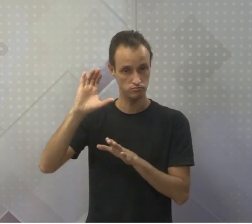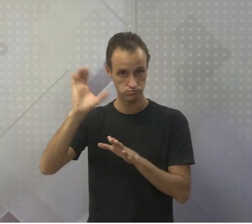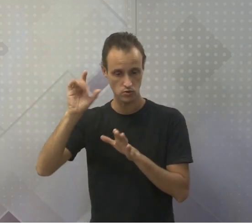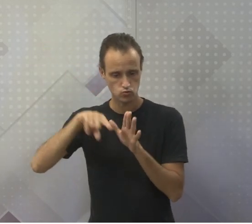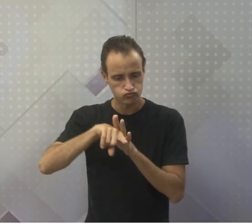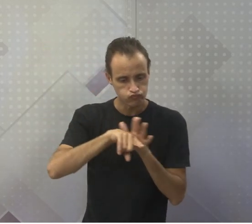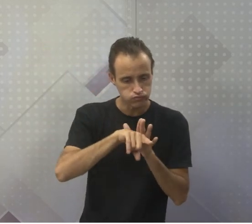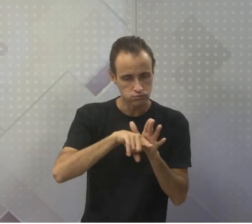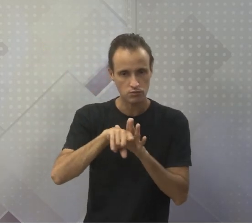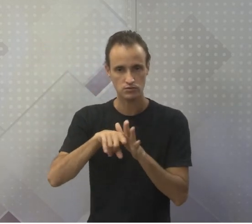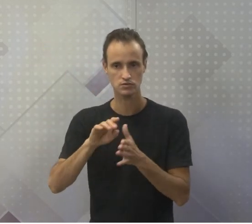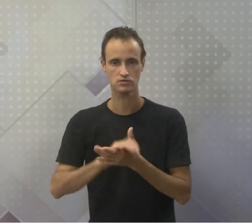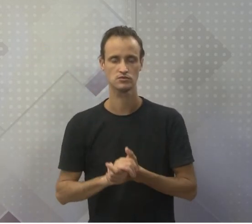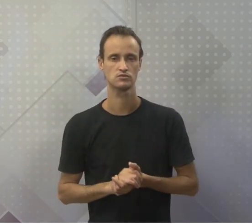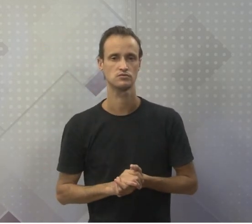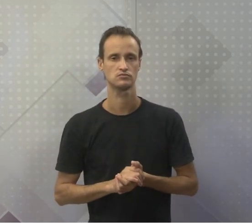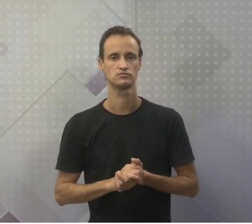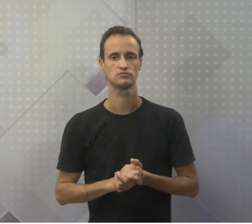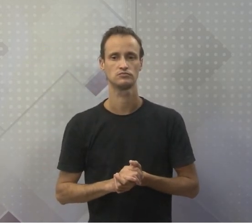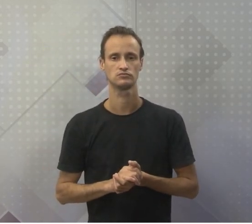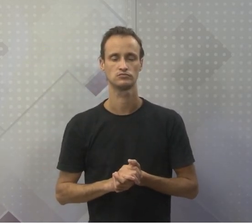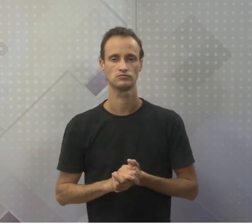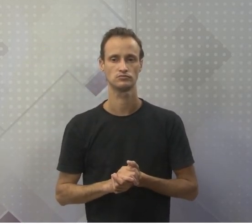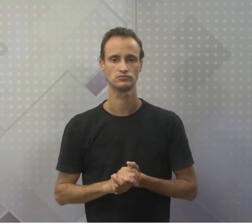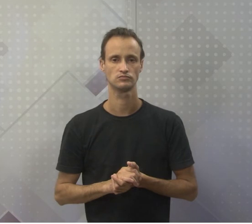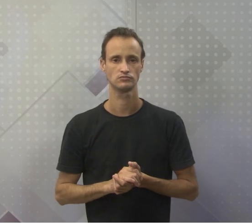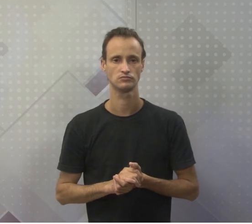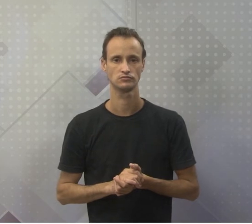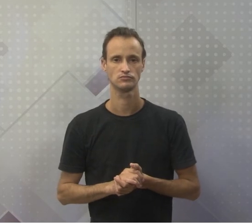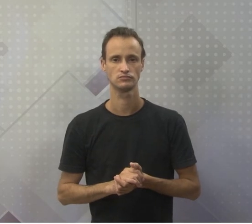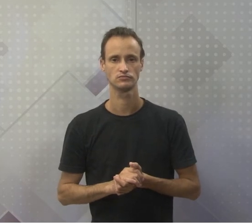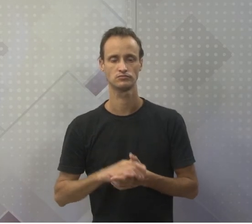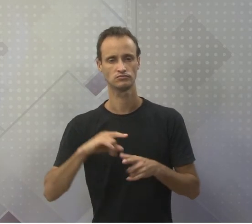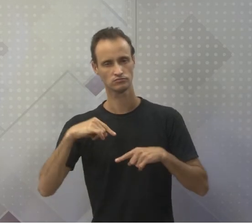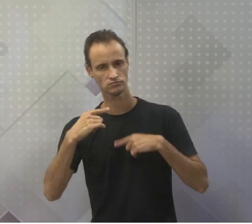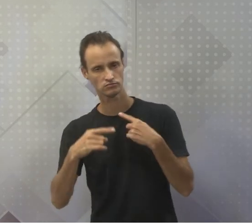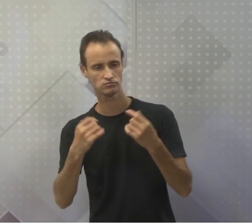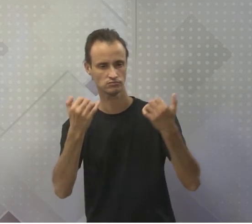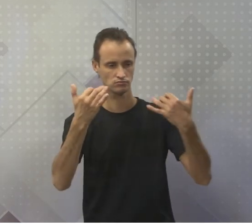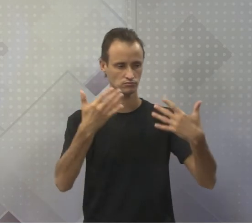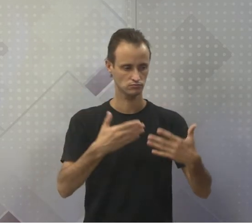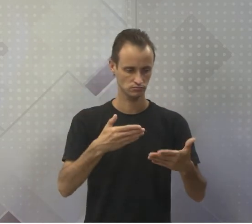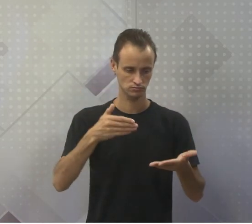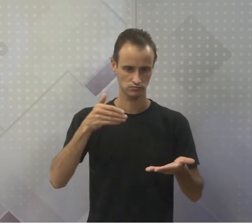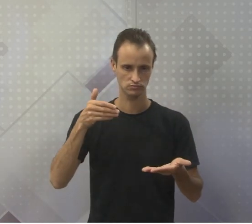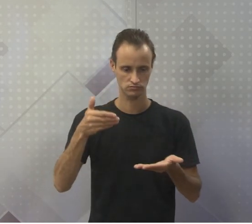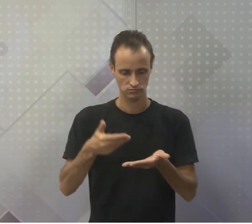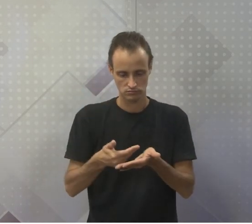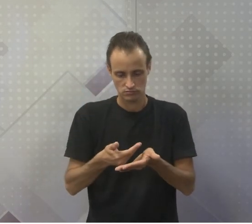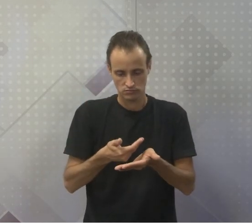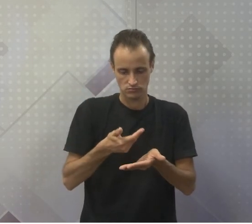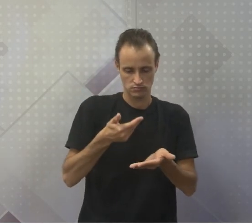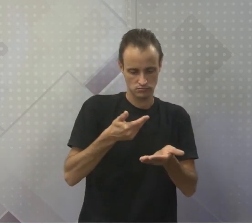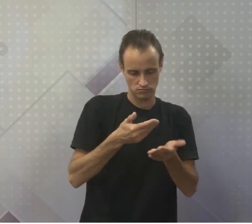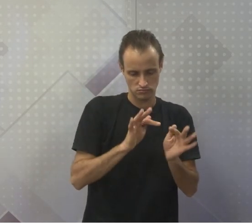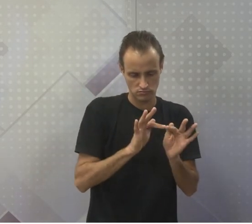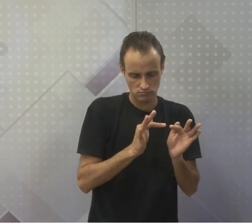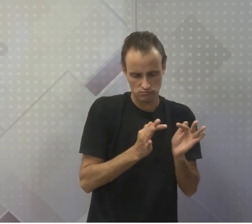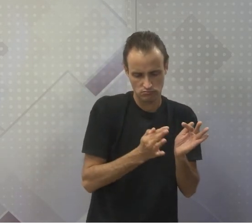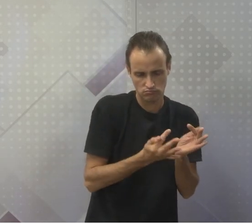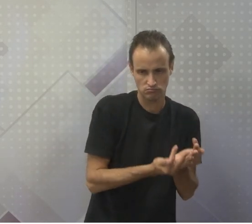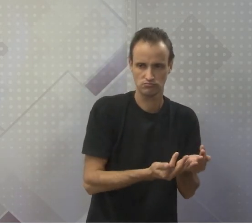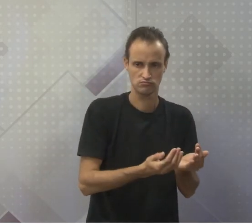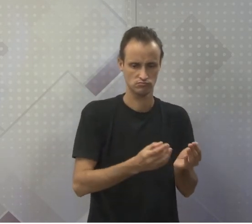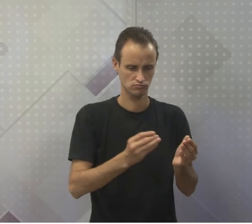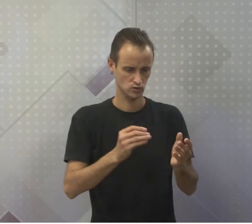o conhecimento da humanidade. Depois fala da sopa primordial, que é onde todas as